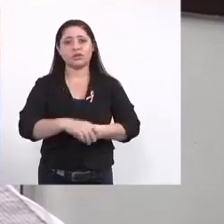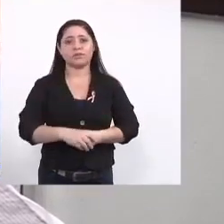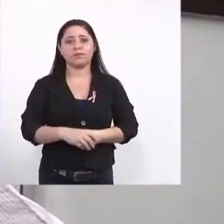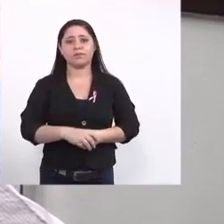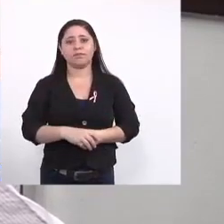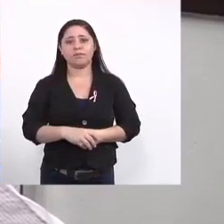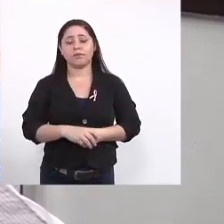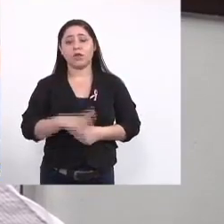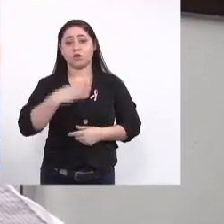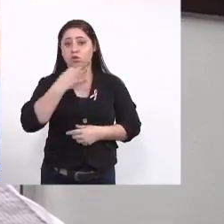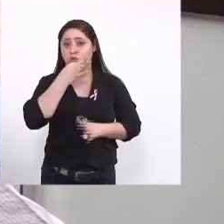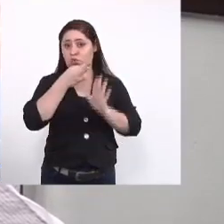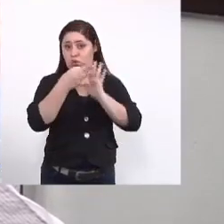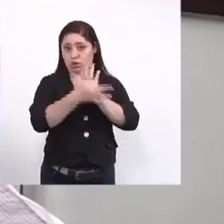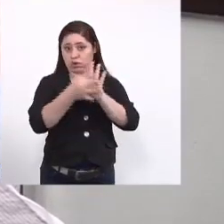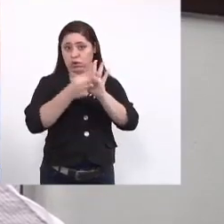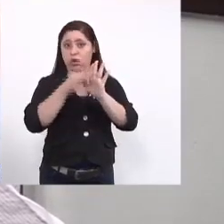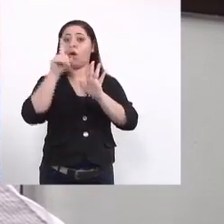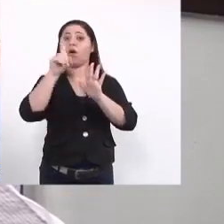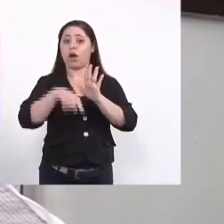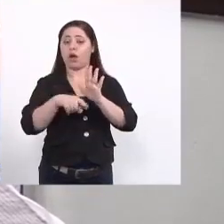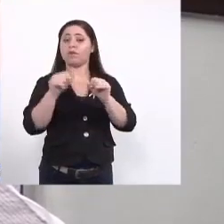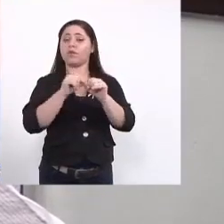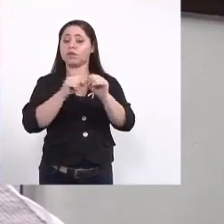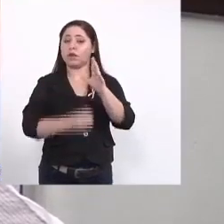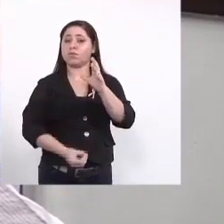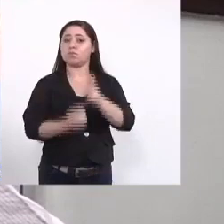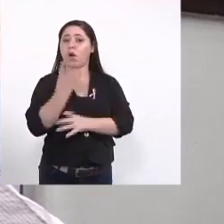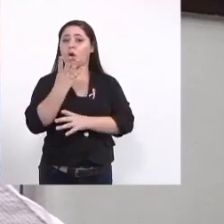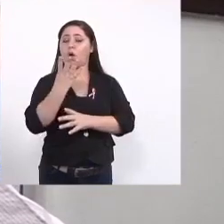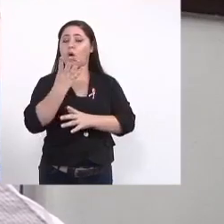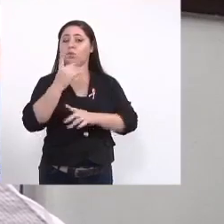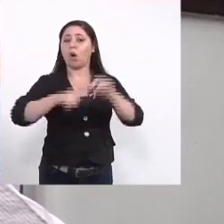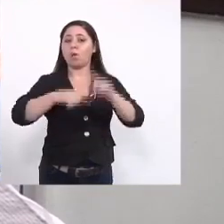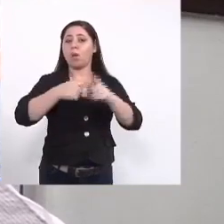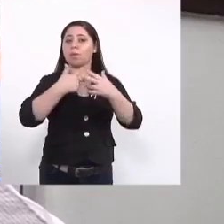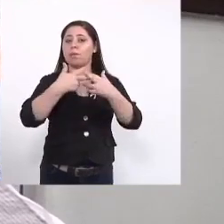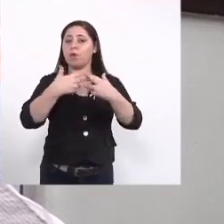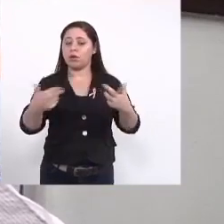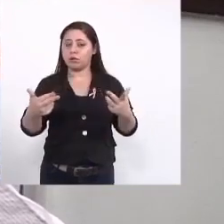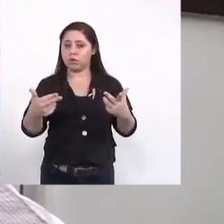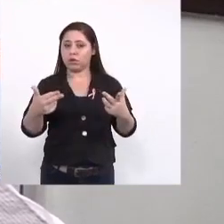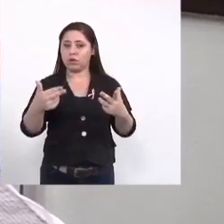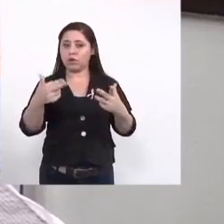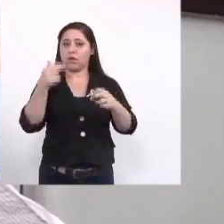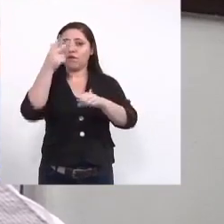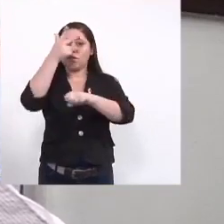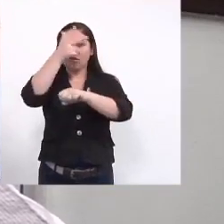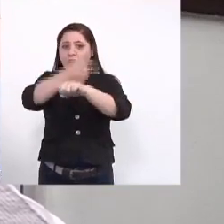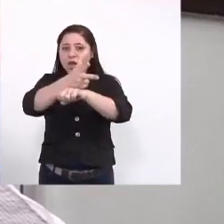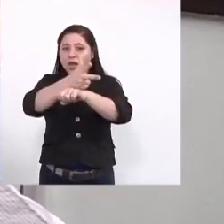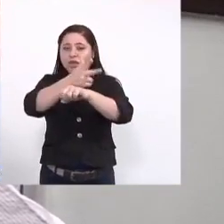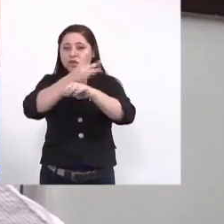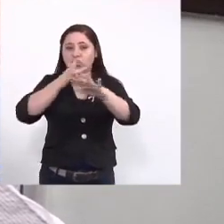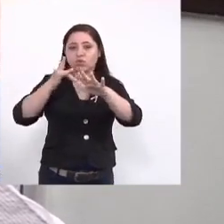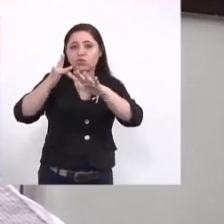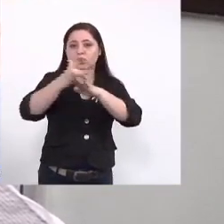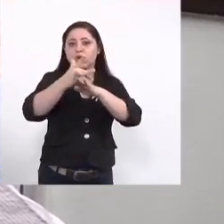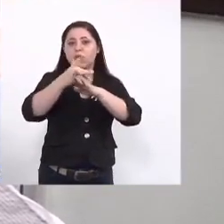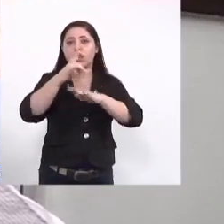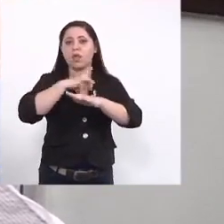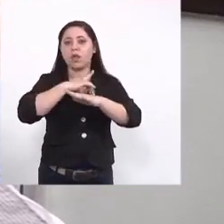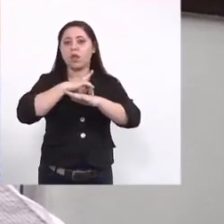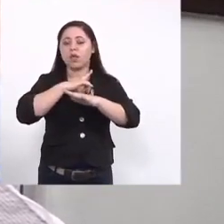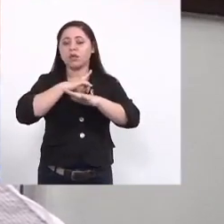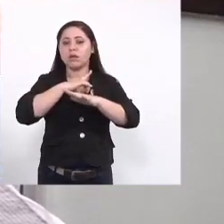a minha sugestão é fazer a produção de materiais em mídias que ela vai ter um